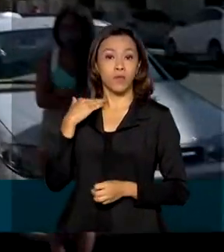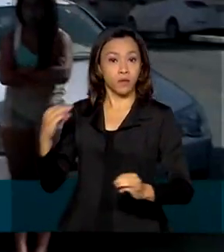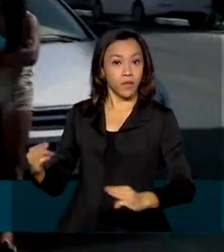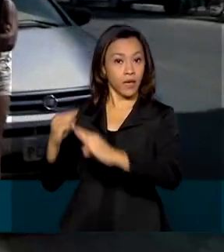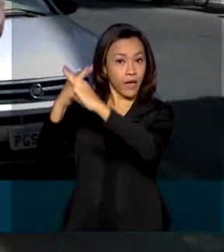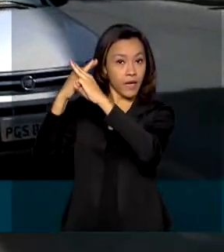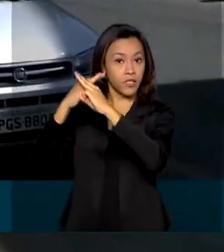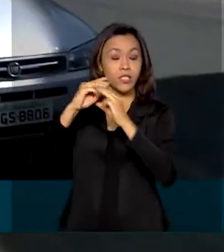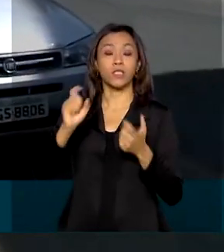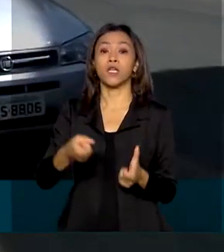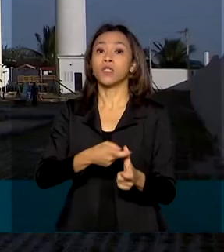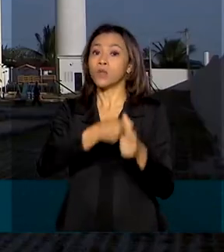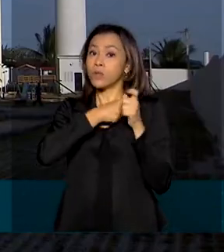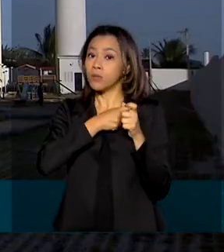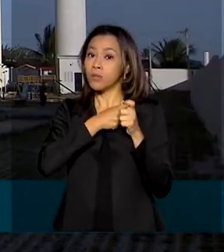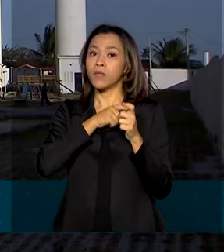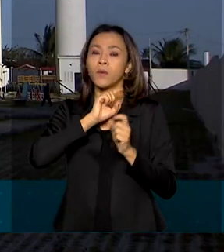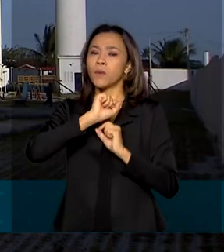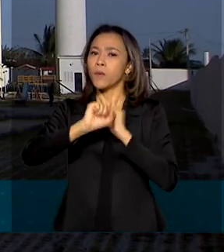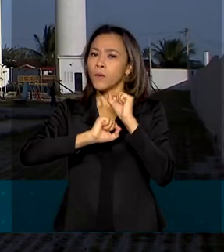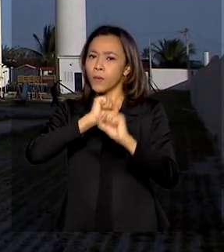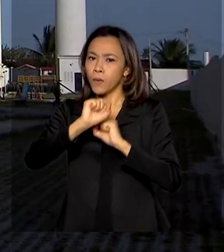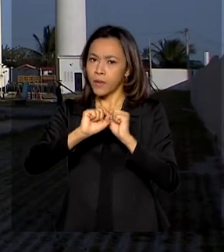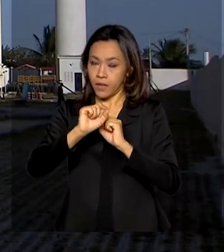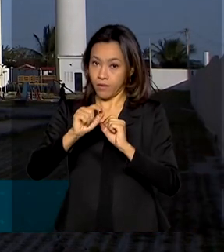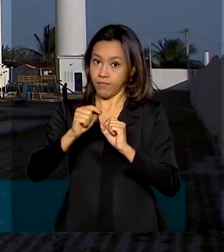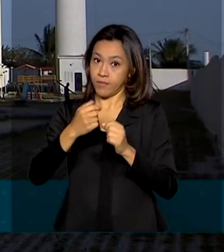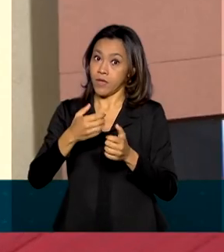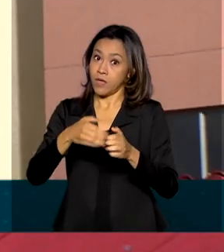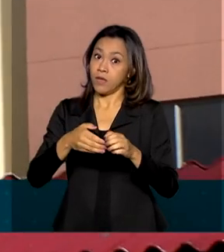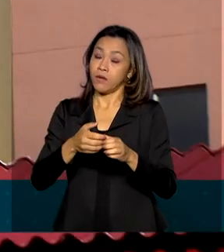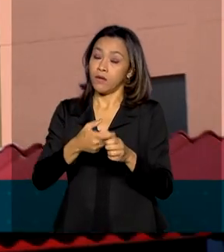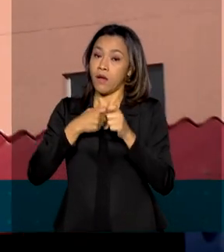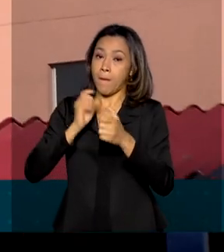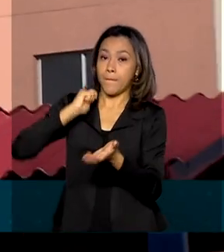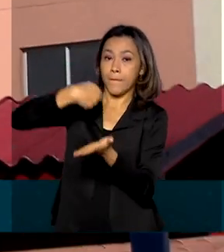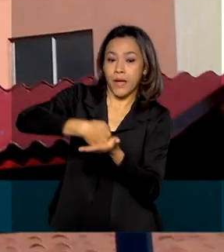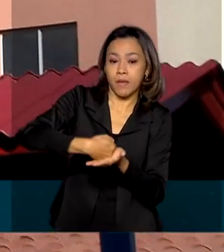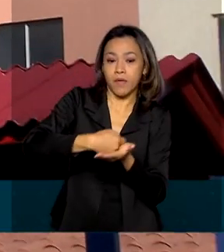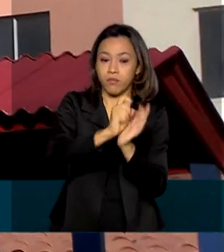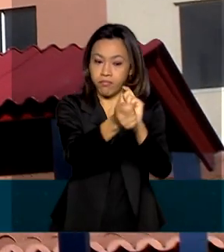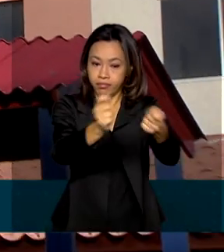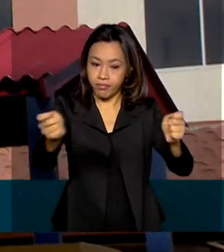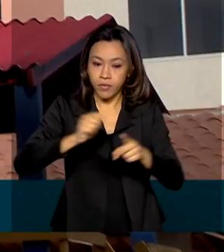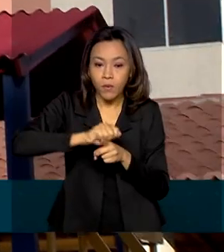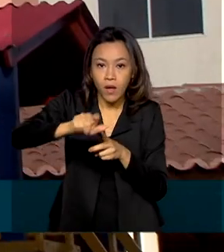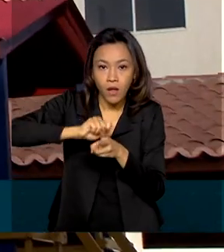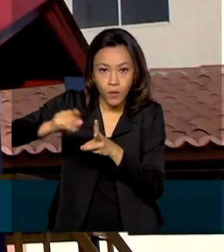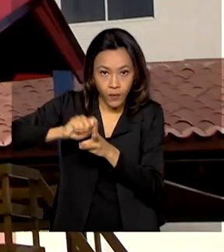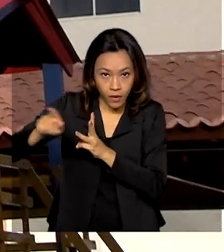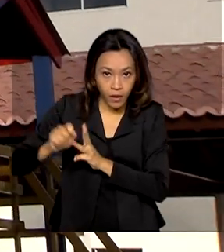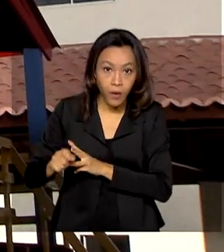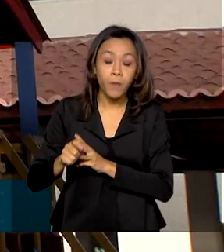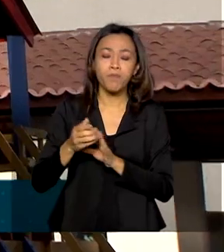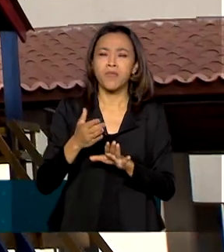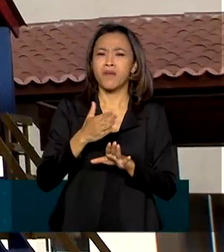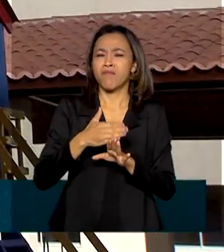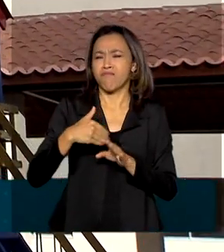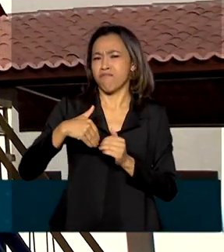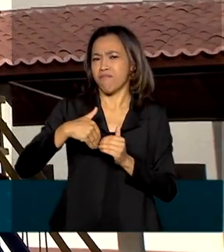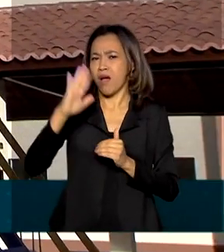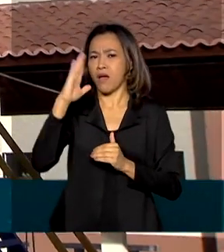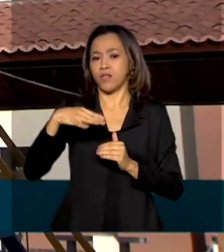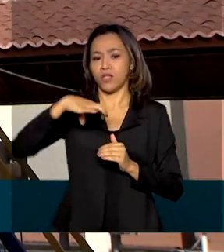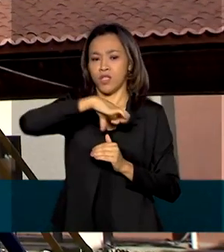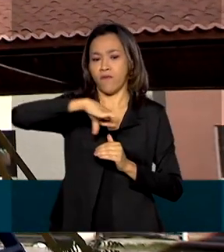suspendeu o pagamento de parcelas do programa Casa Verde Amarela. Segundo o presidente do banco, mais de 99%